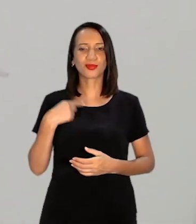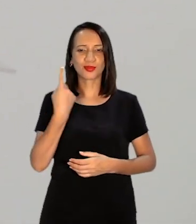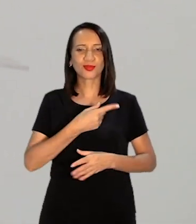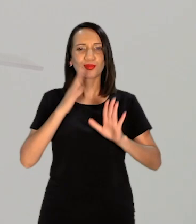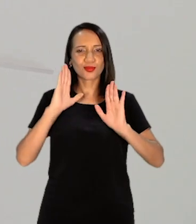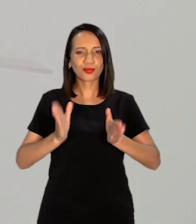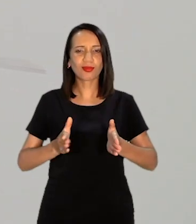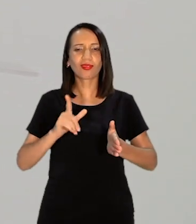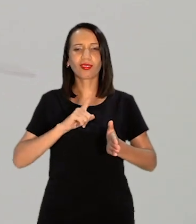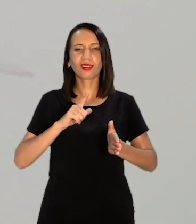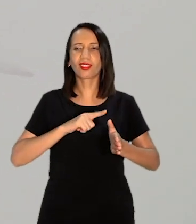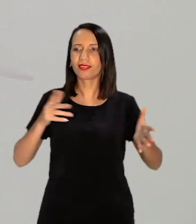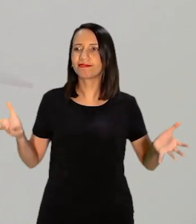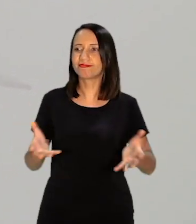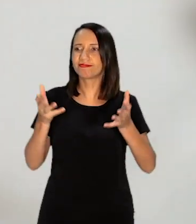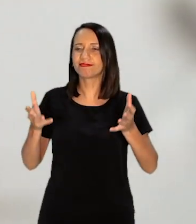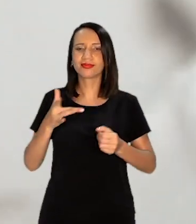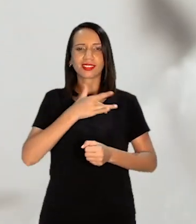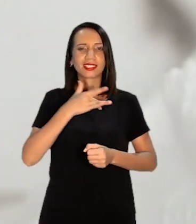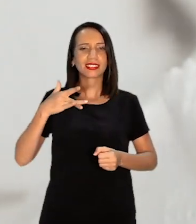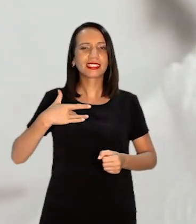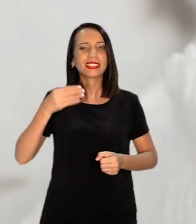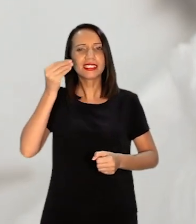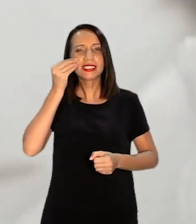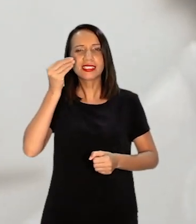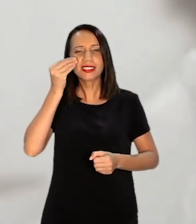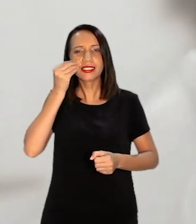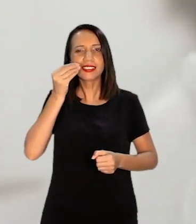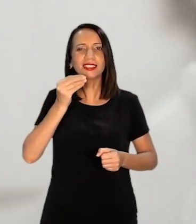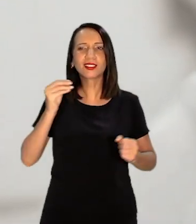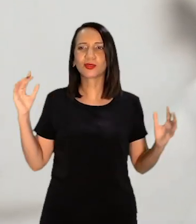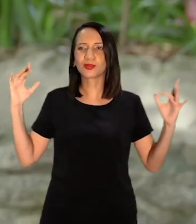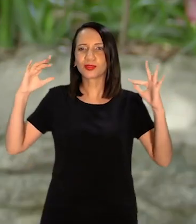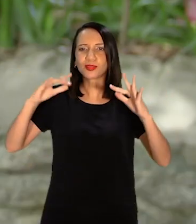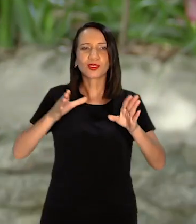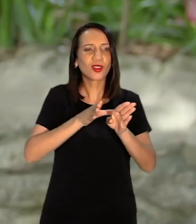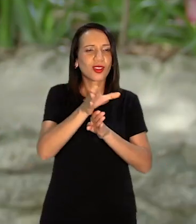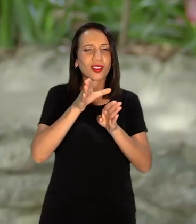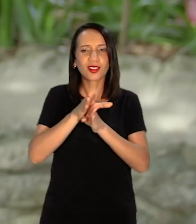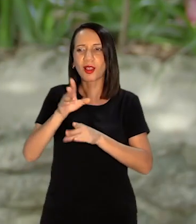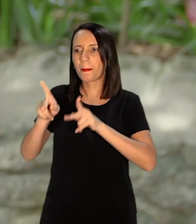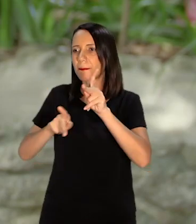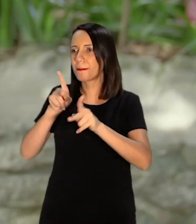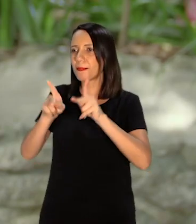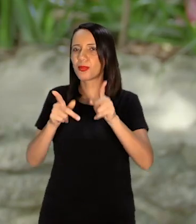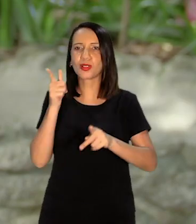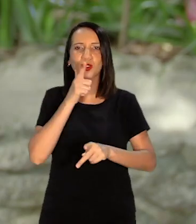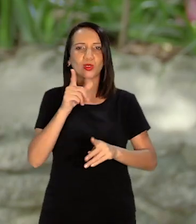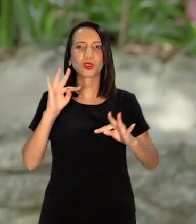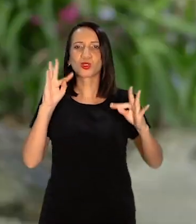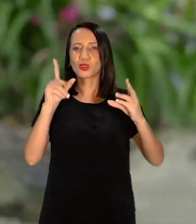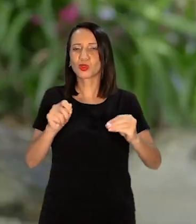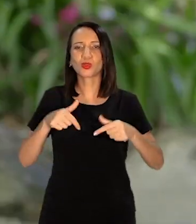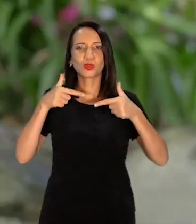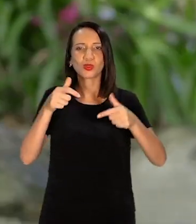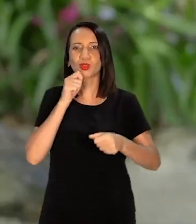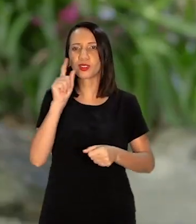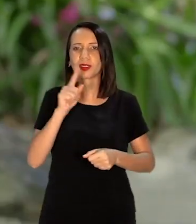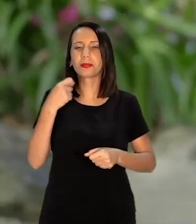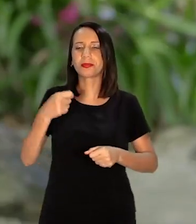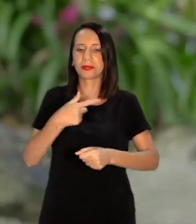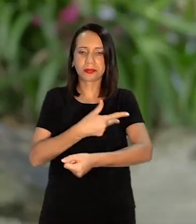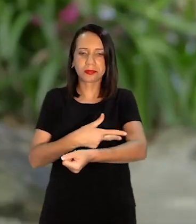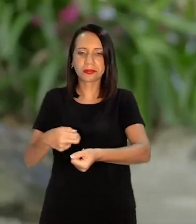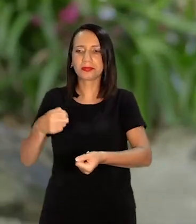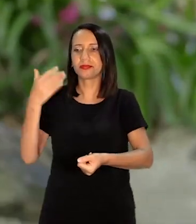gente faz Esses mutirões Em saúde Para tentar Dar algumas orientações Para a população A gente não consegue Fazer tudo Eu precisaria de um